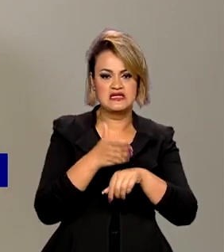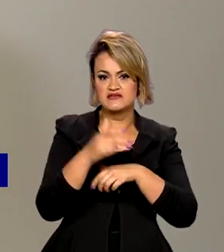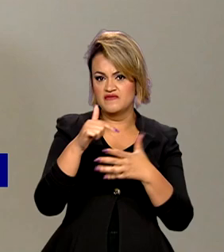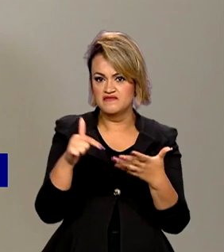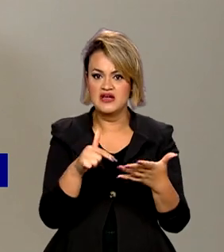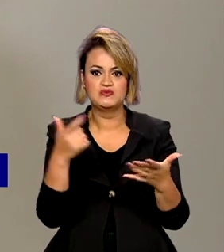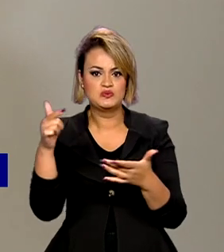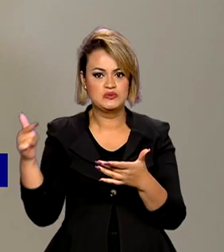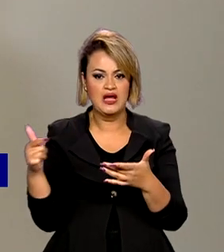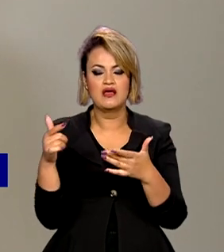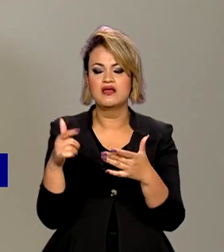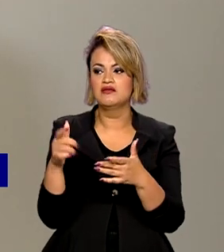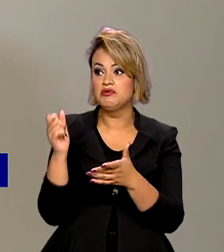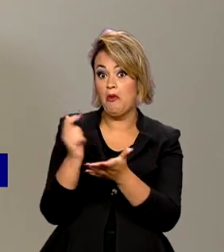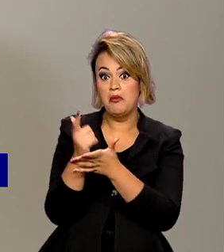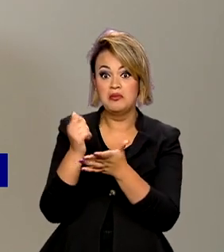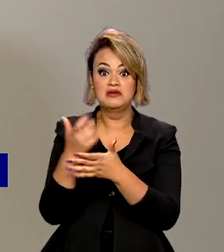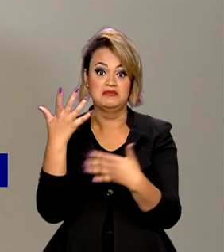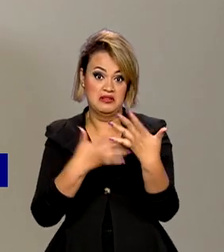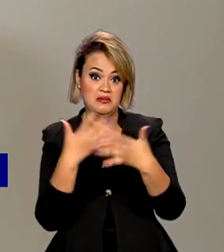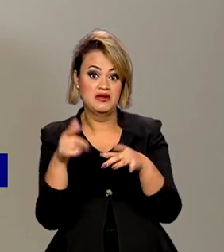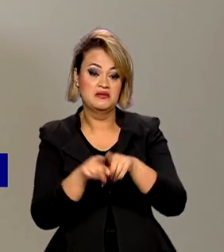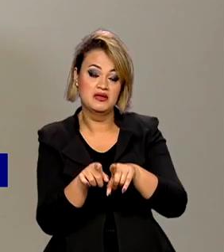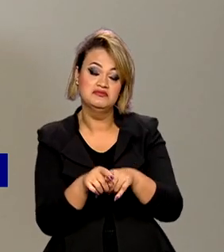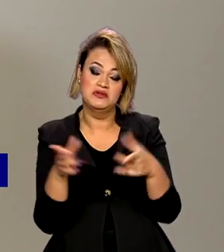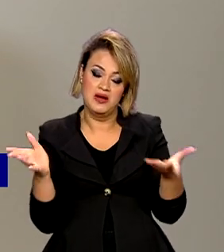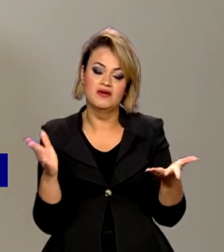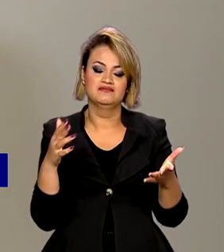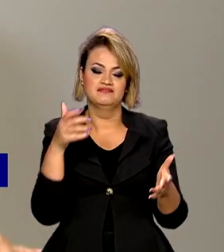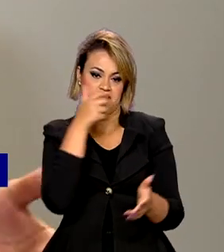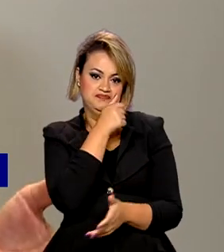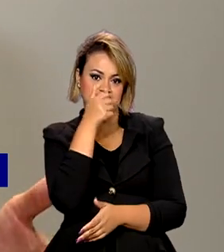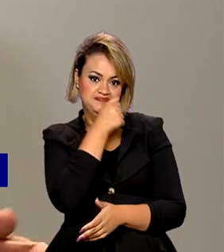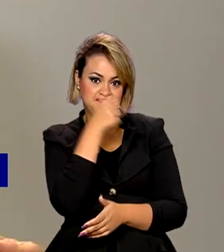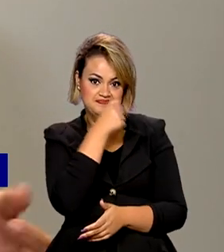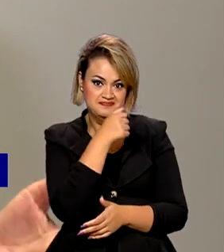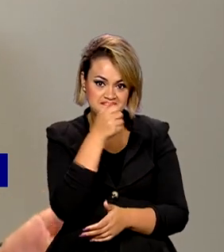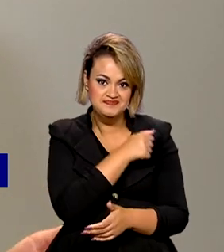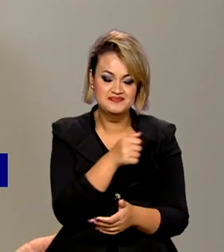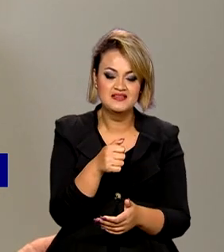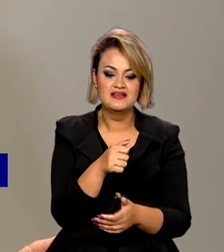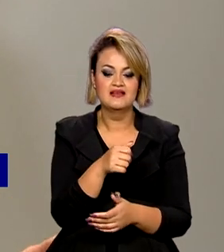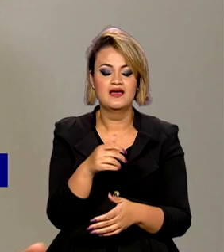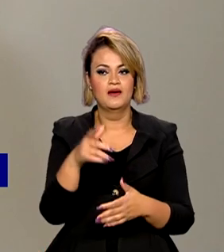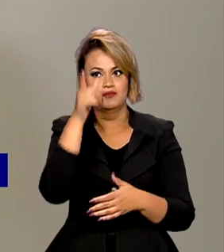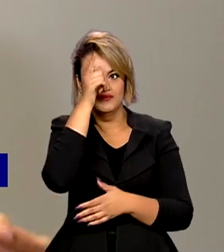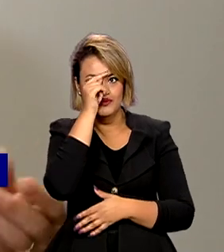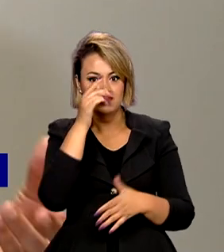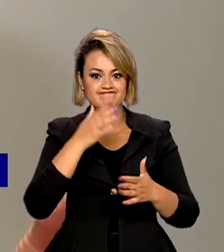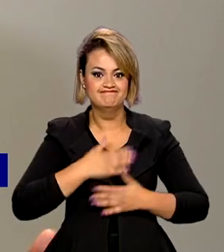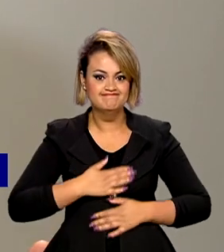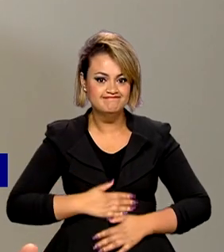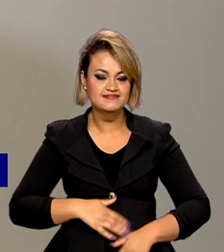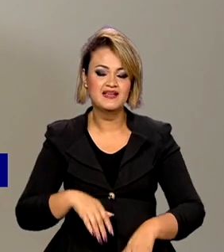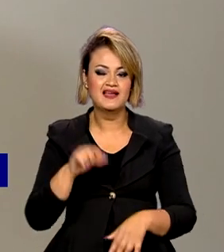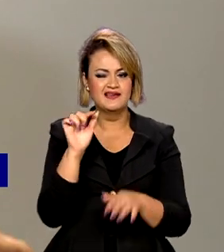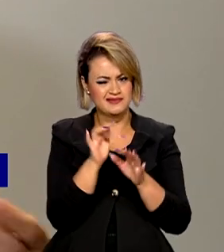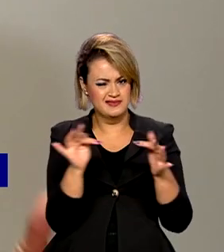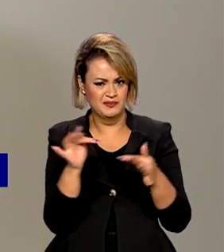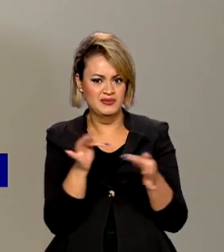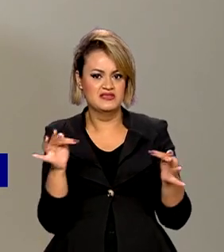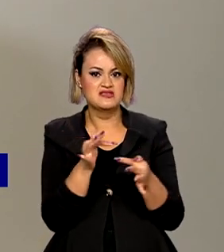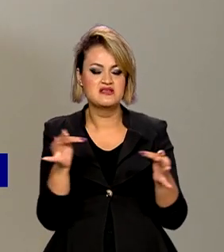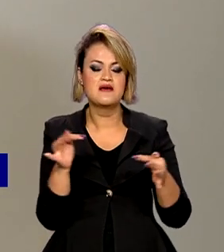crédito e de consumo até. Então, é um primeiro alento, ainda pequeno,